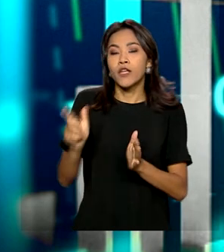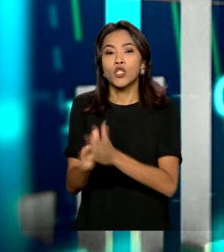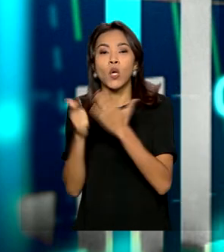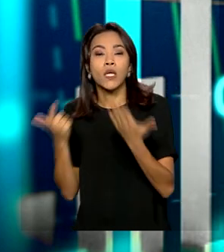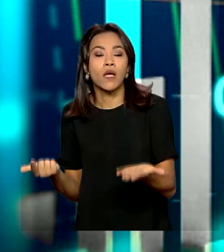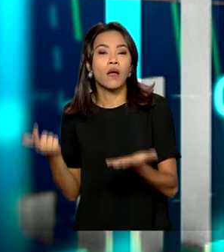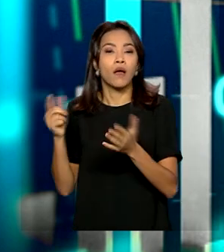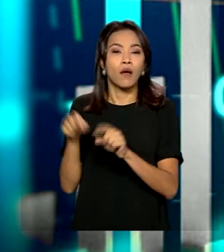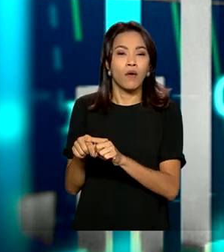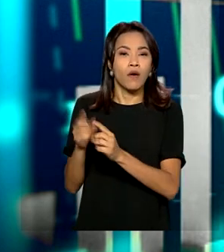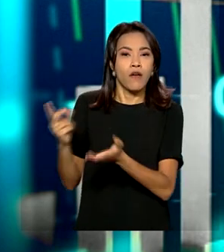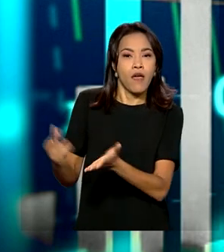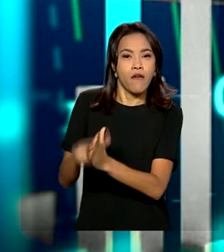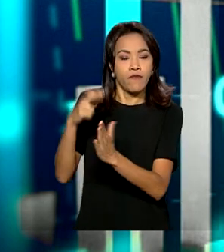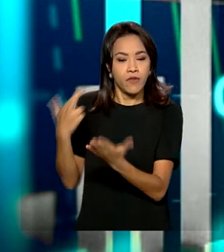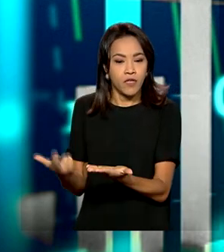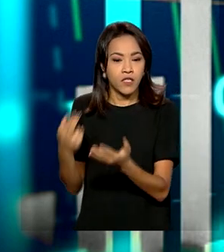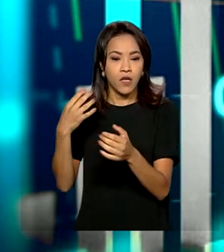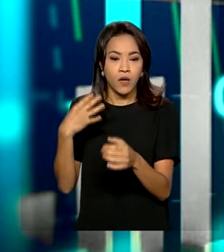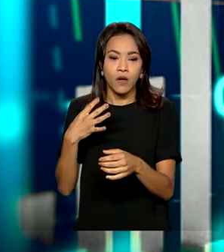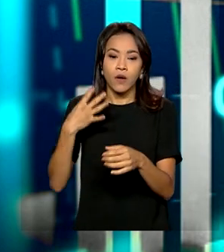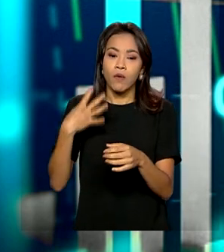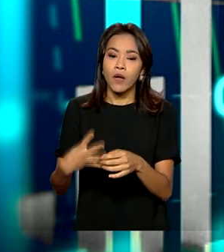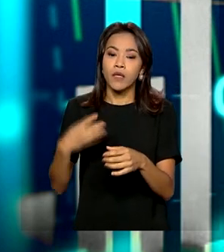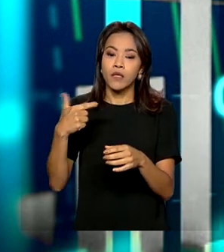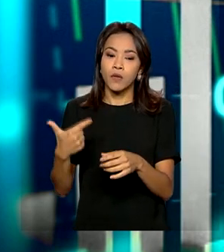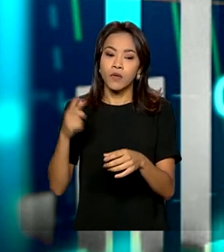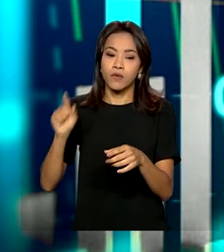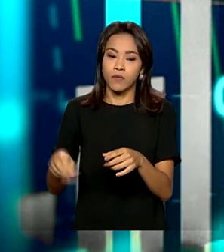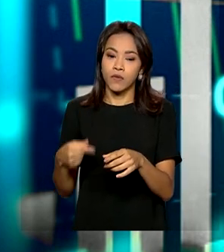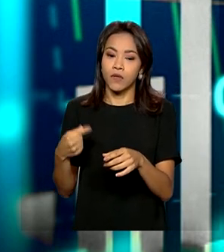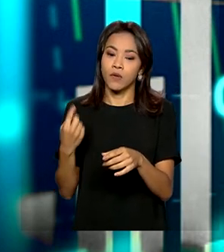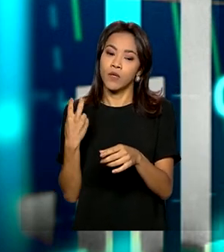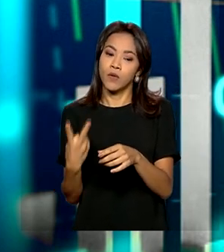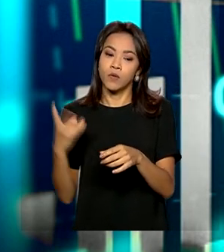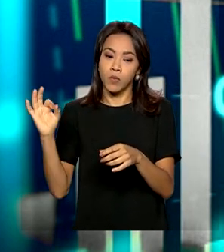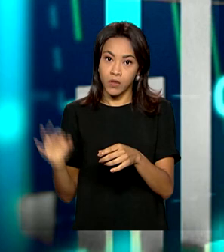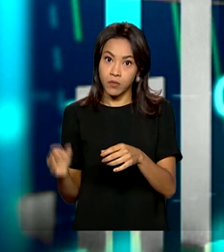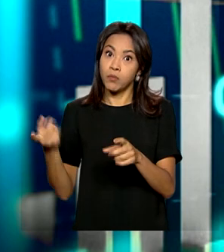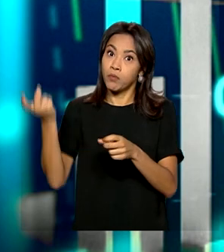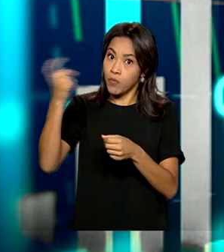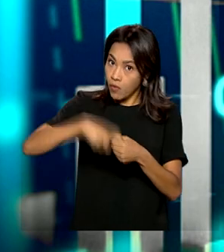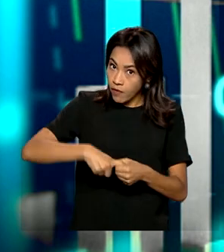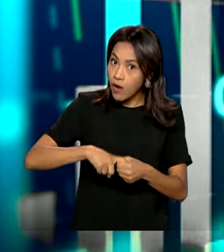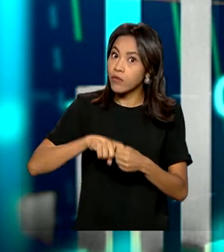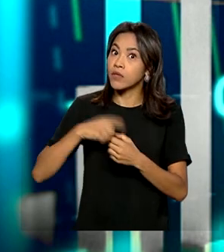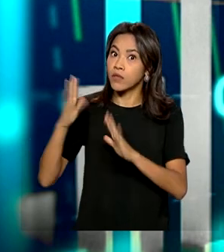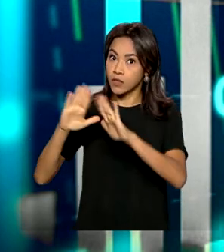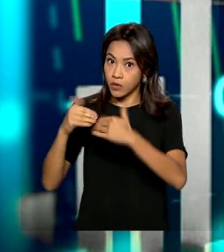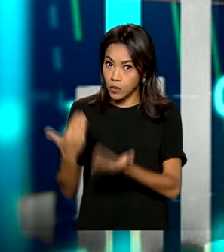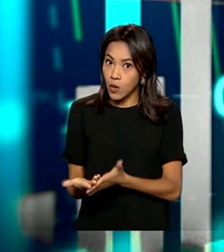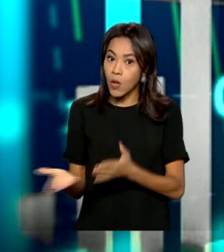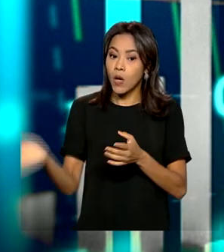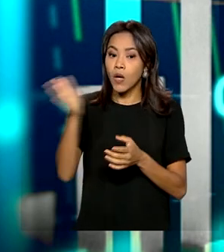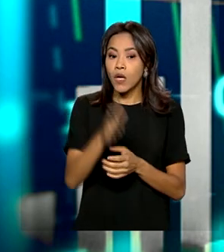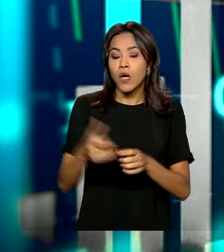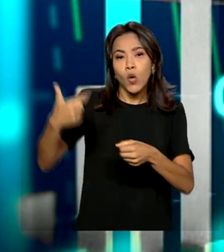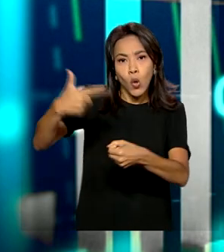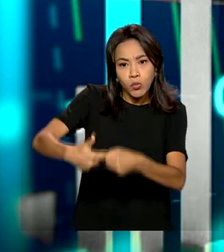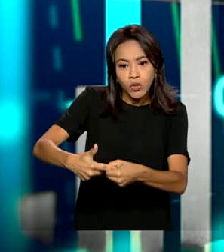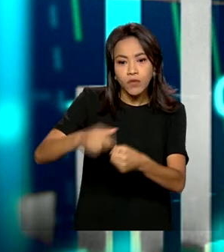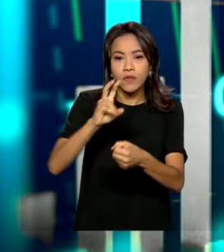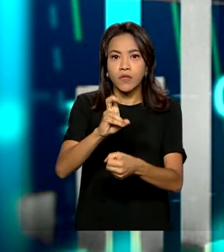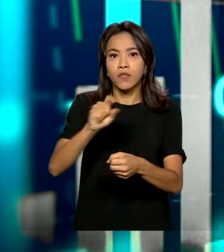papelaria, com 42,8% em função da volta das atividades escolares, combustíveis com 5,3%